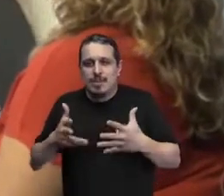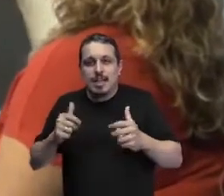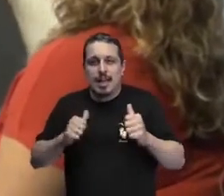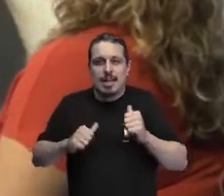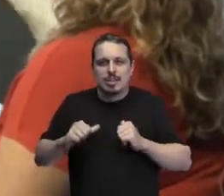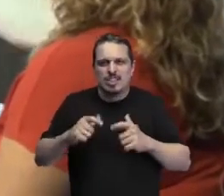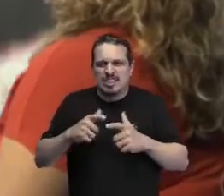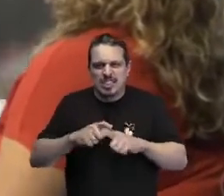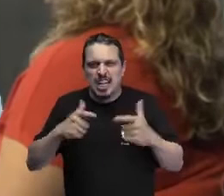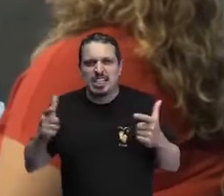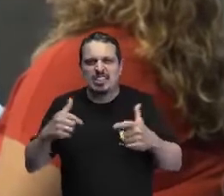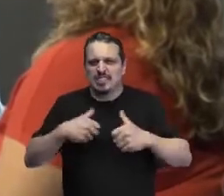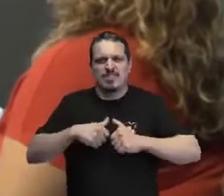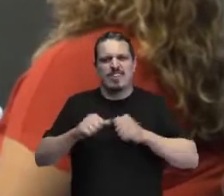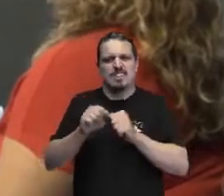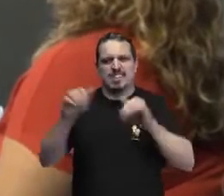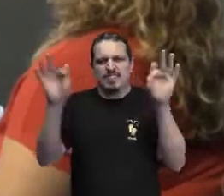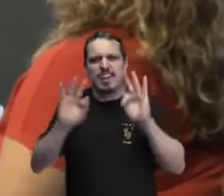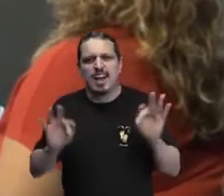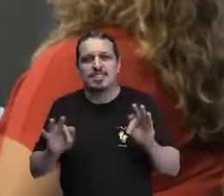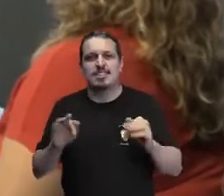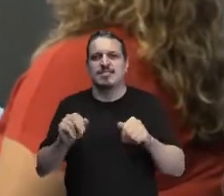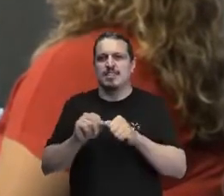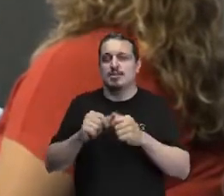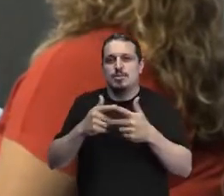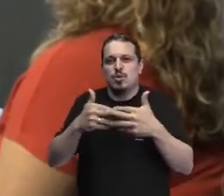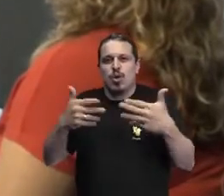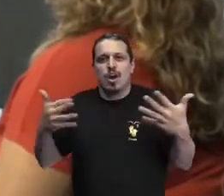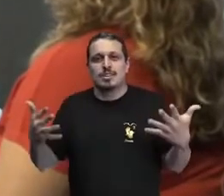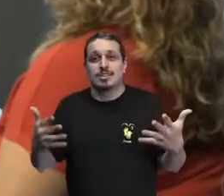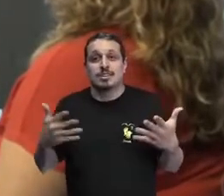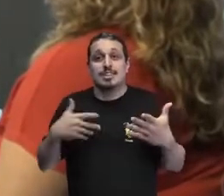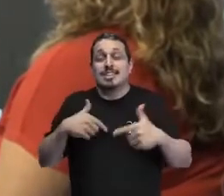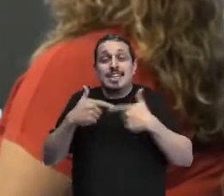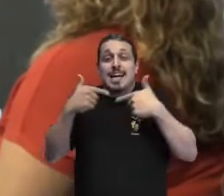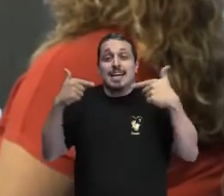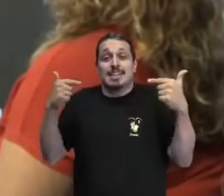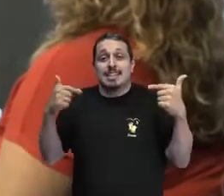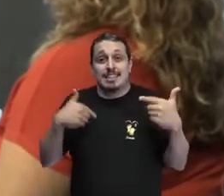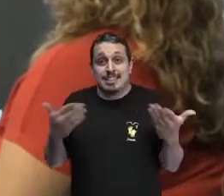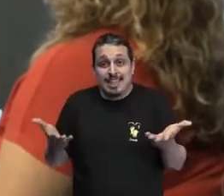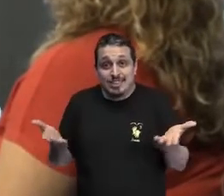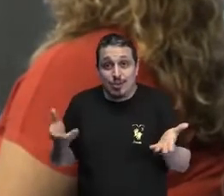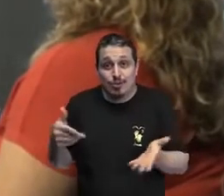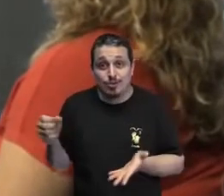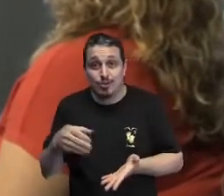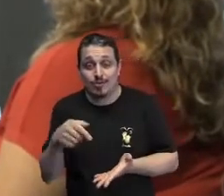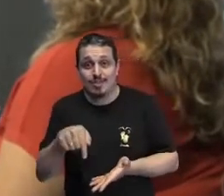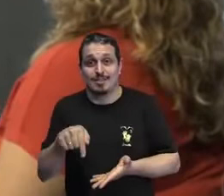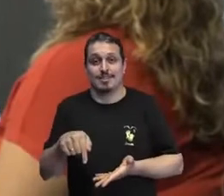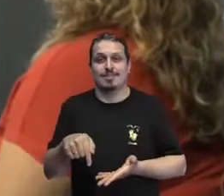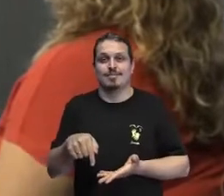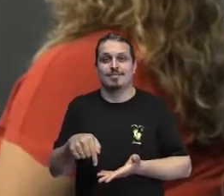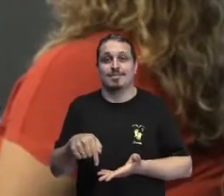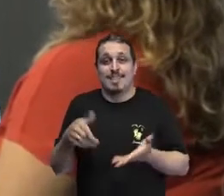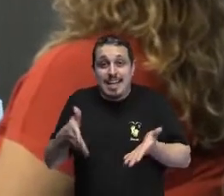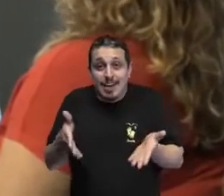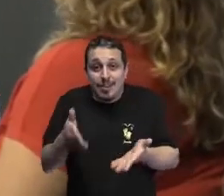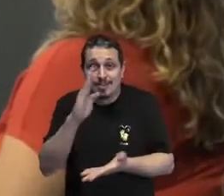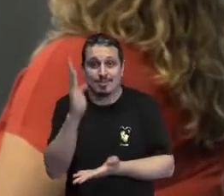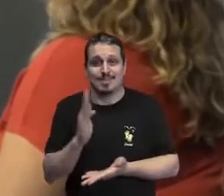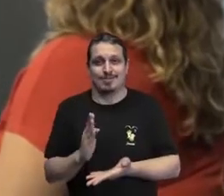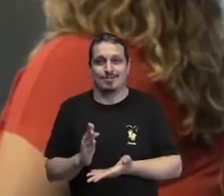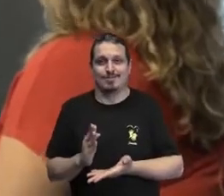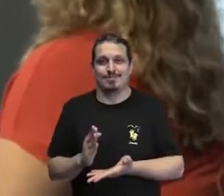feliz. E que, com certeza, você é uma das maiores humoristas desse Brasil, da atualidade. Ai, obrigada, obrigada. Então... Fico